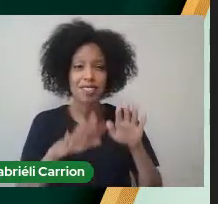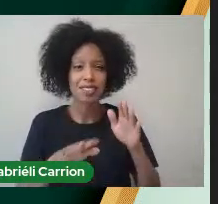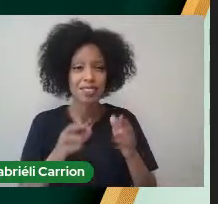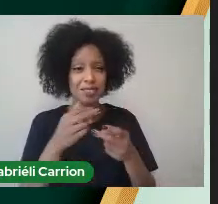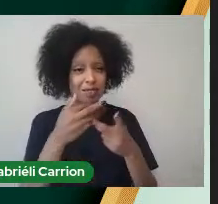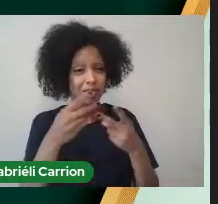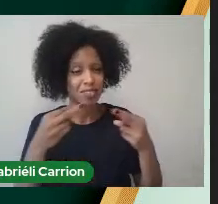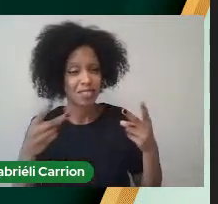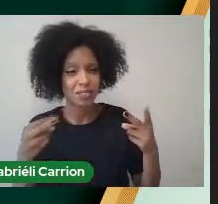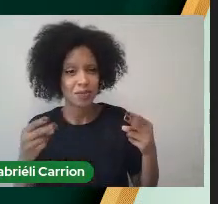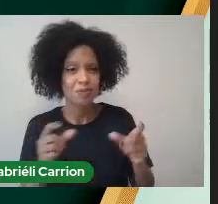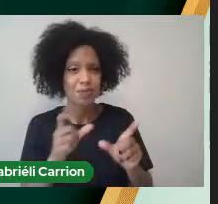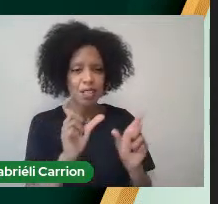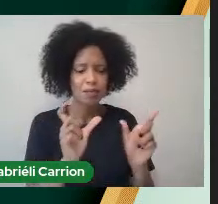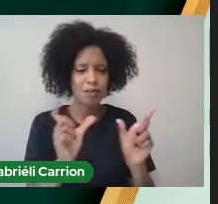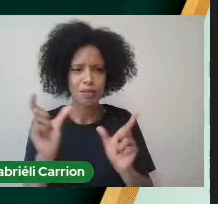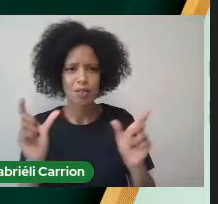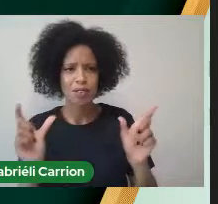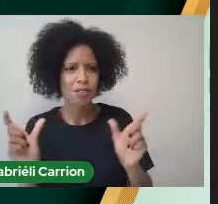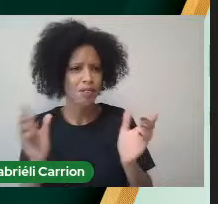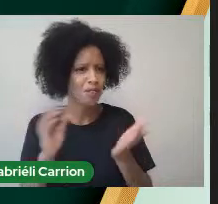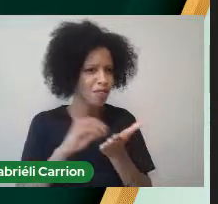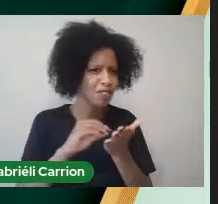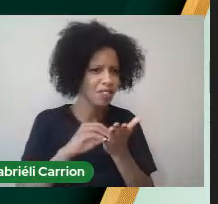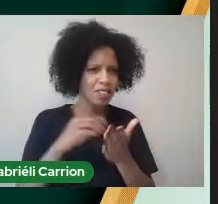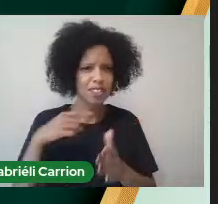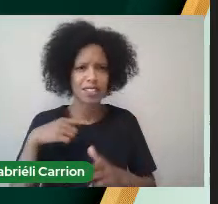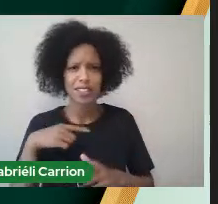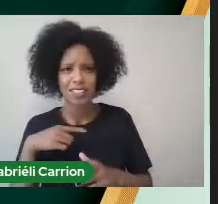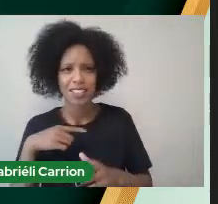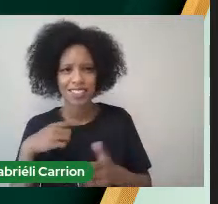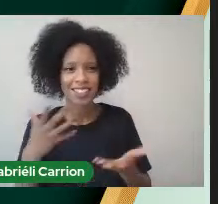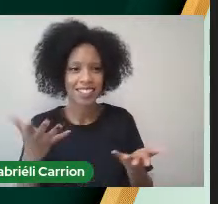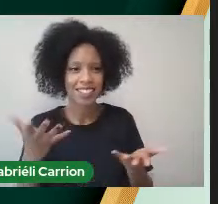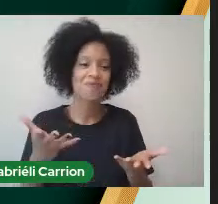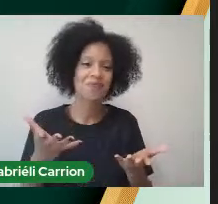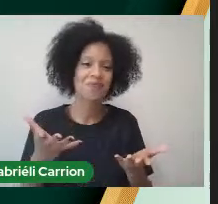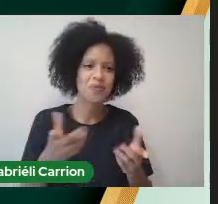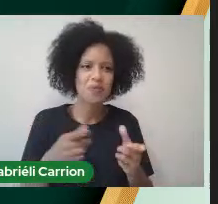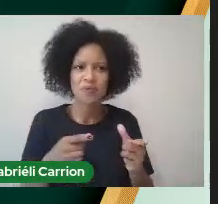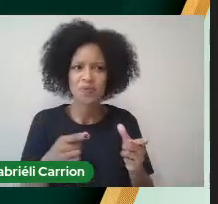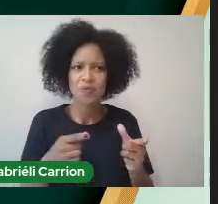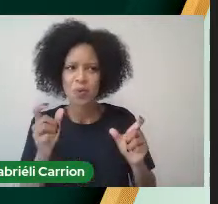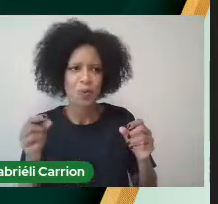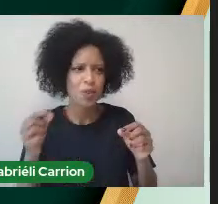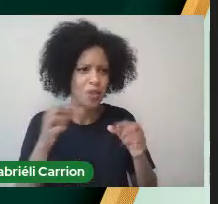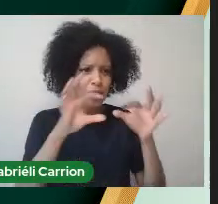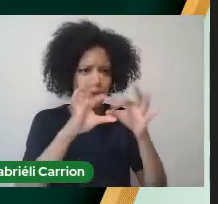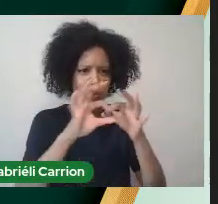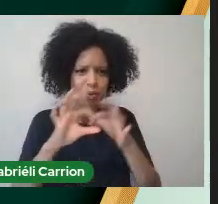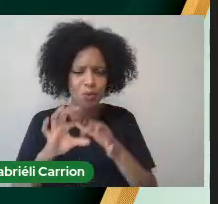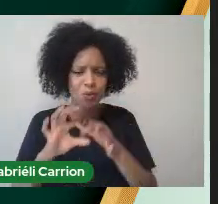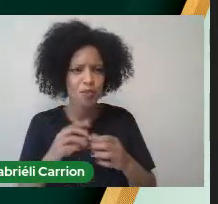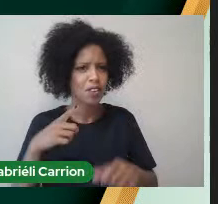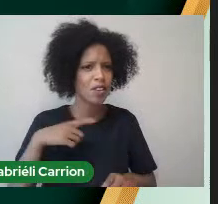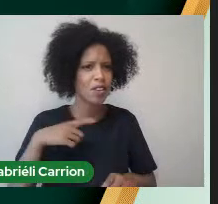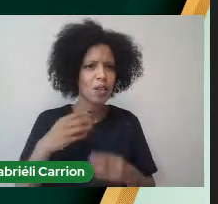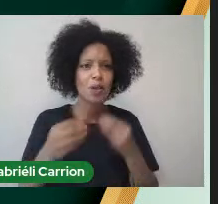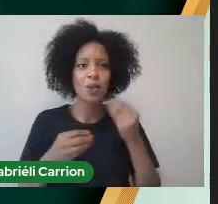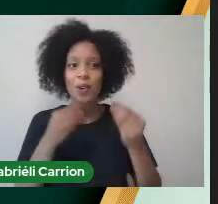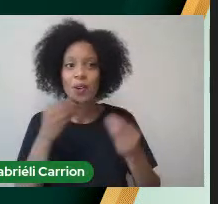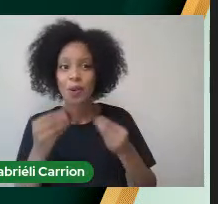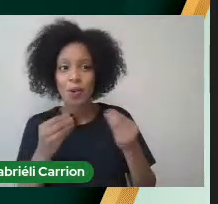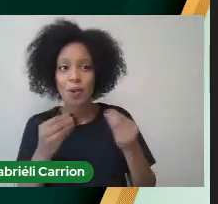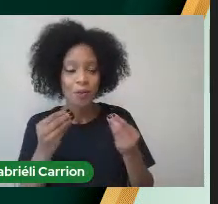Hesitaram em faltar Será que Salsir Nos ajudaria A encontrar O significado Do significante Do que os cursos De